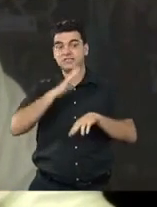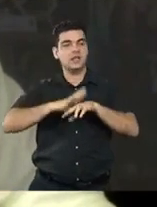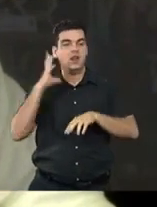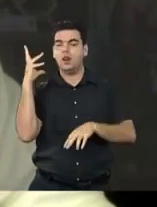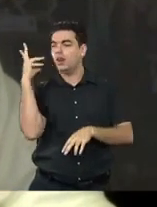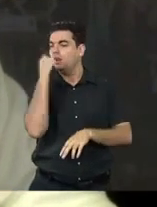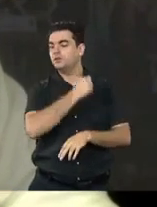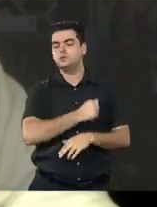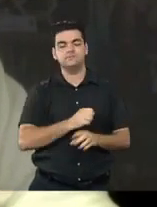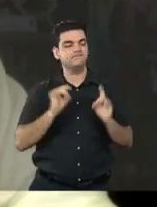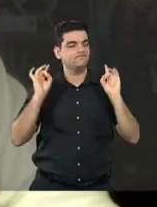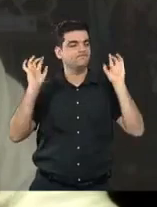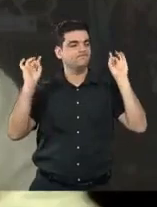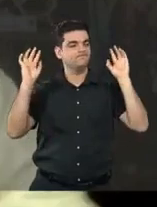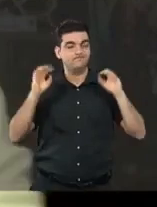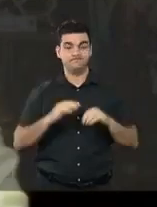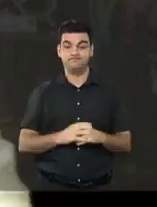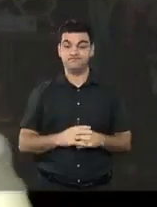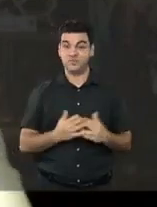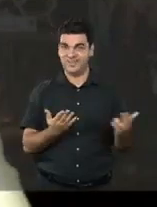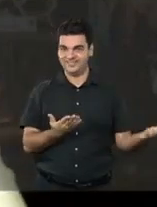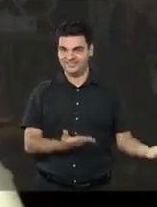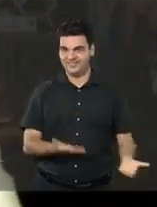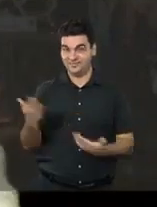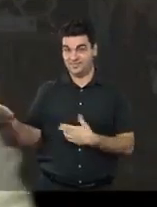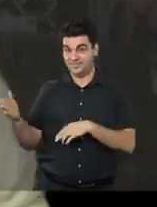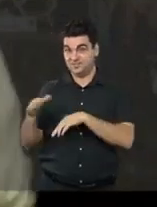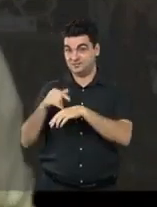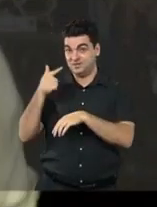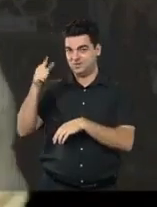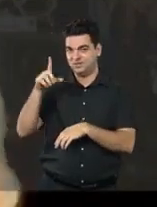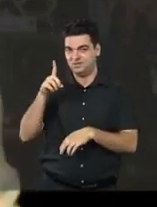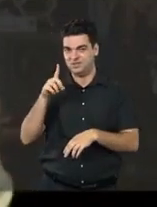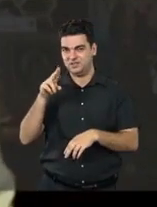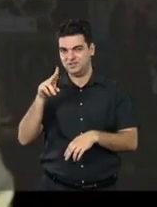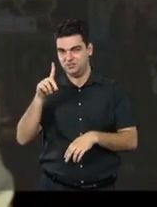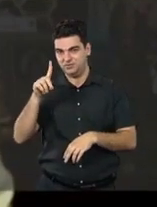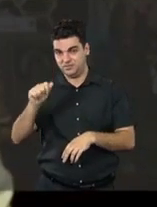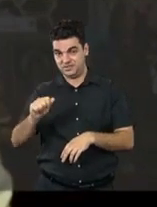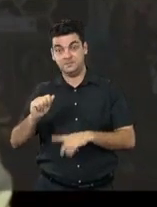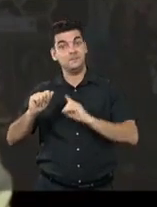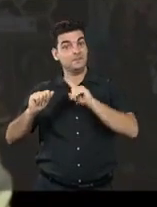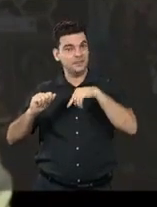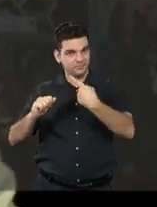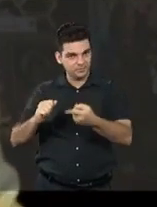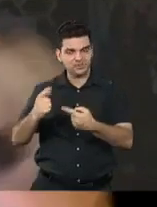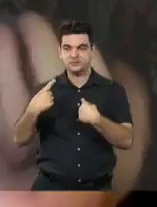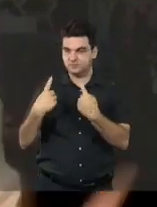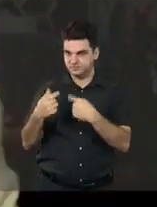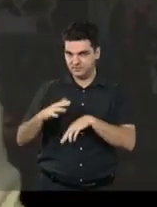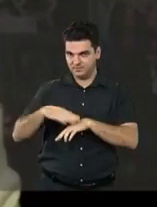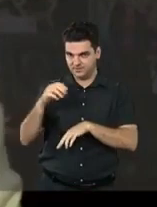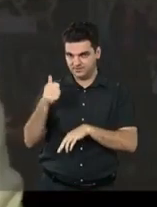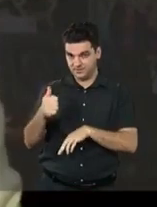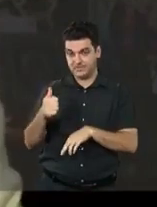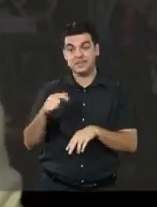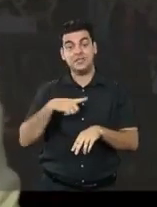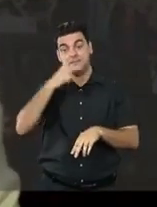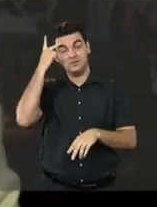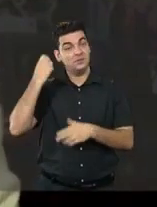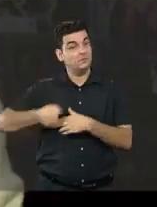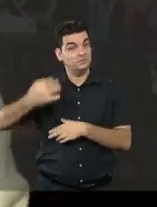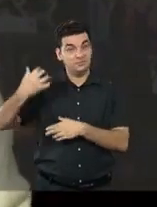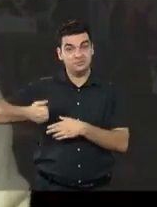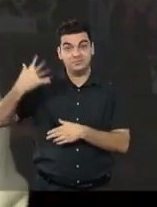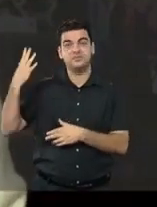muito necessário, isso é político. Eu vou jogar a bola agora para a Duda, eu vou voltar para vocês para a gente fazer essa triangulação. As pessoas estão participando no